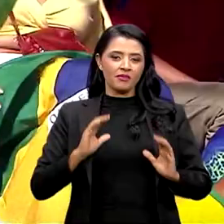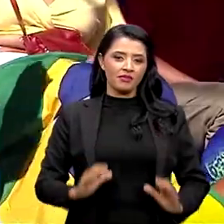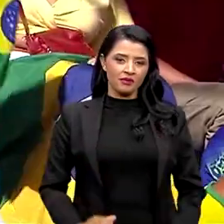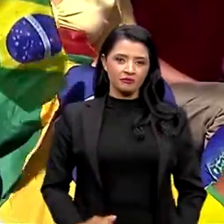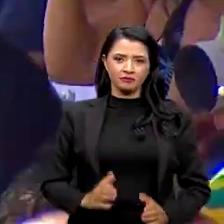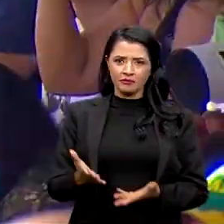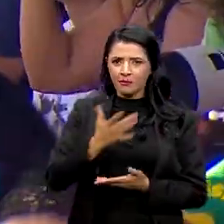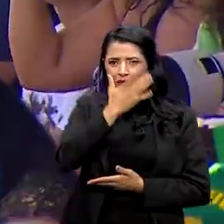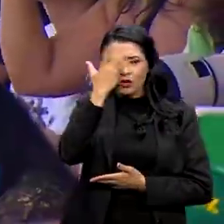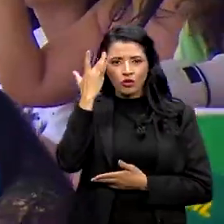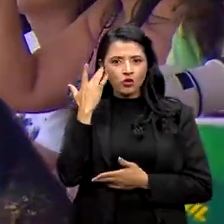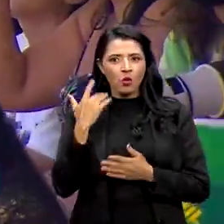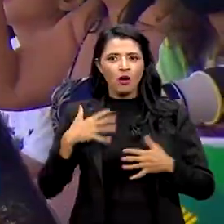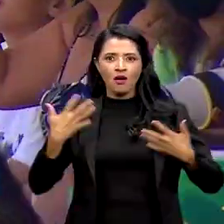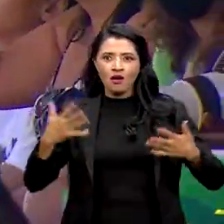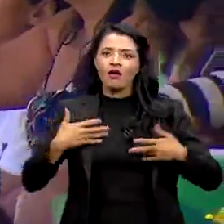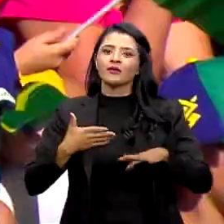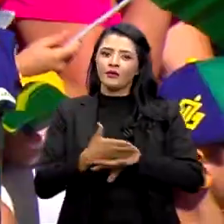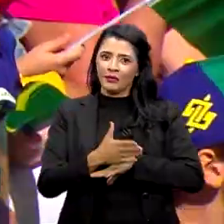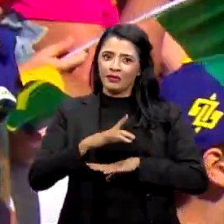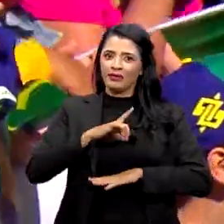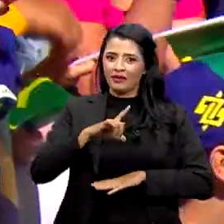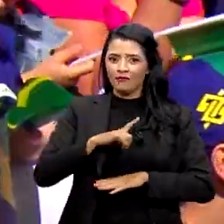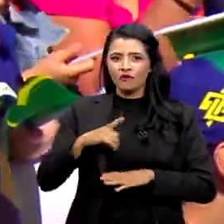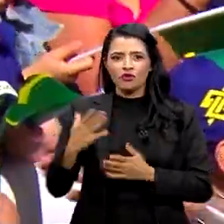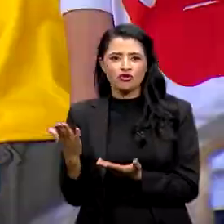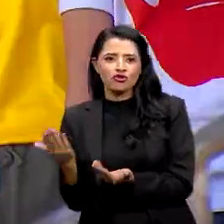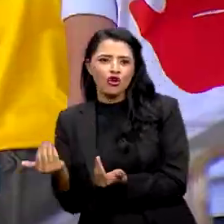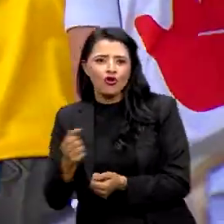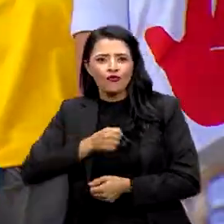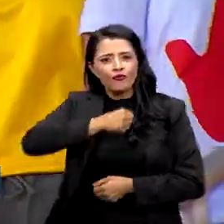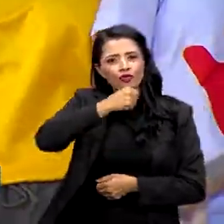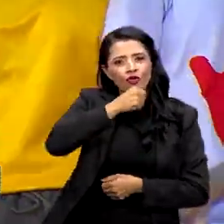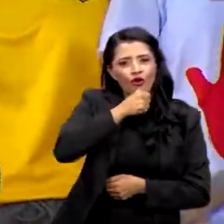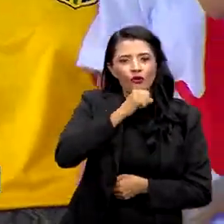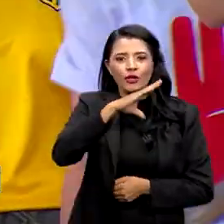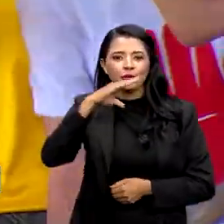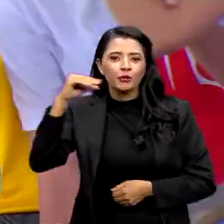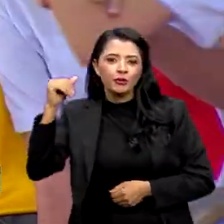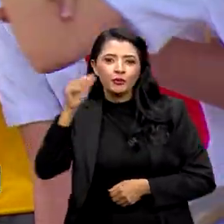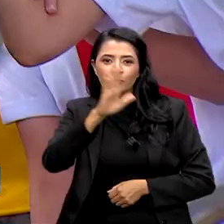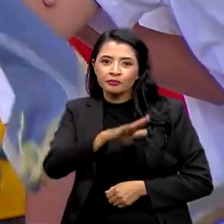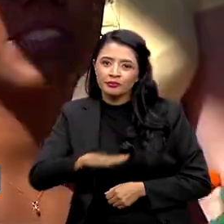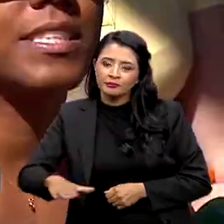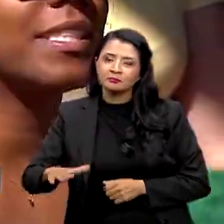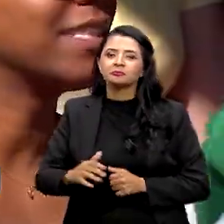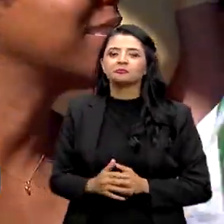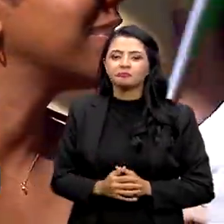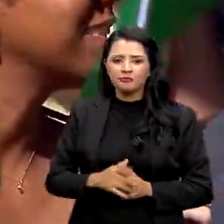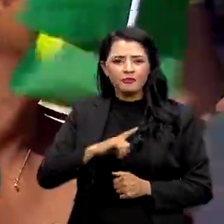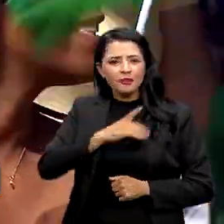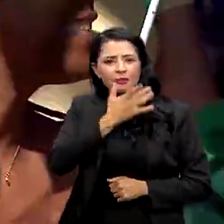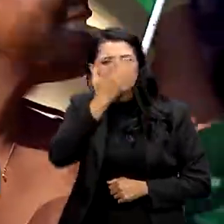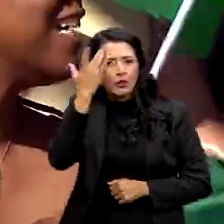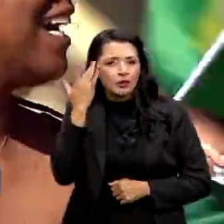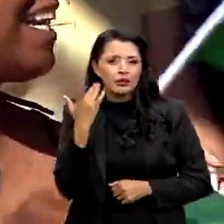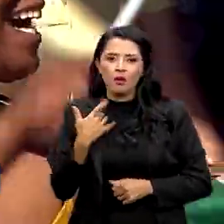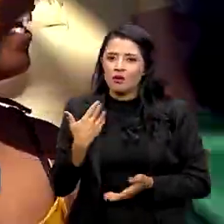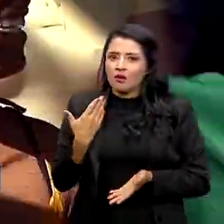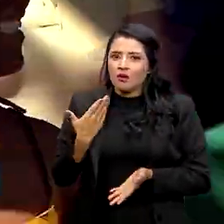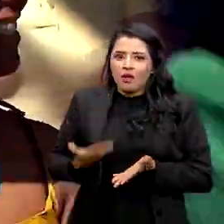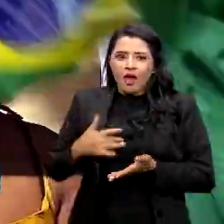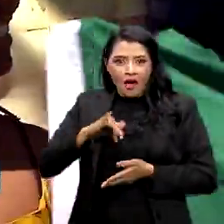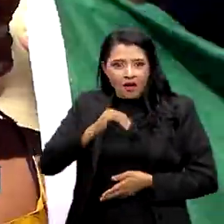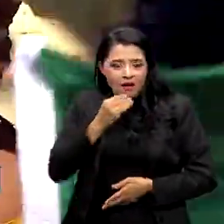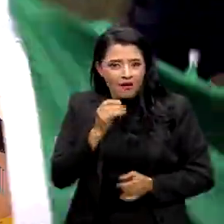animado marcou presença. Jovens, idosos, adultos, crianças. Teve gente que não perdeu